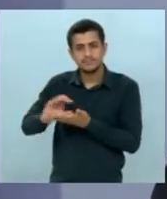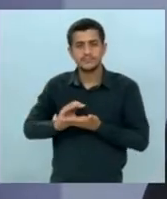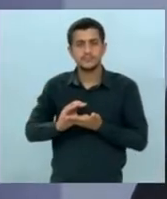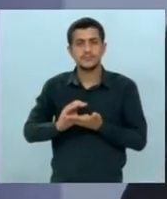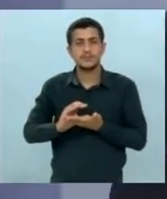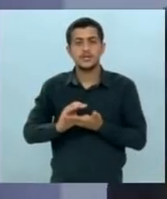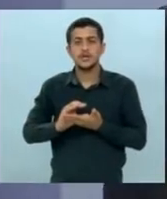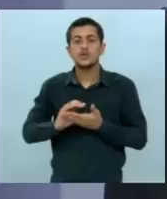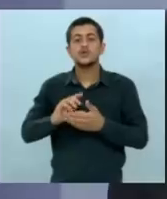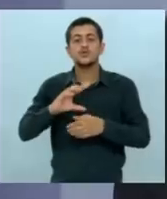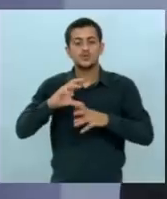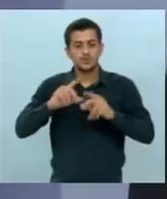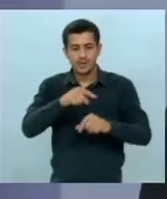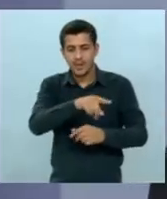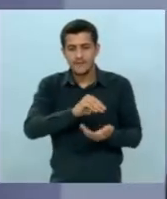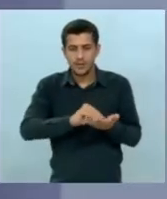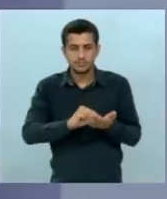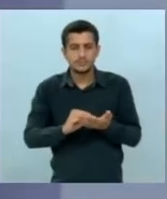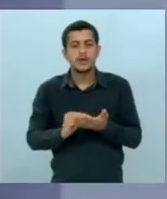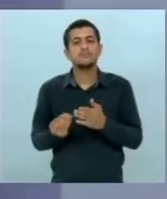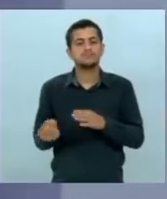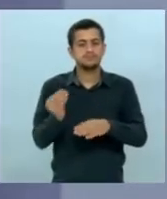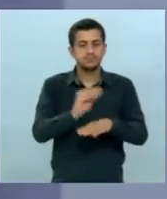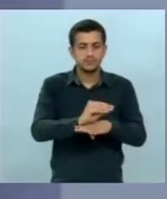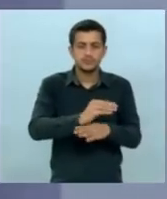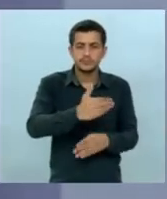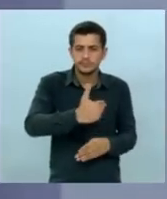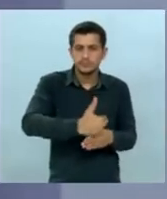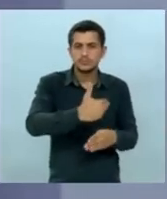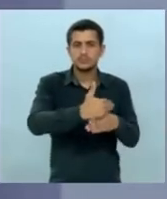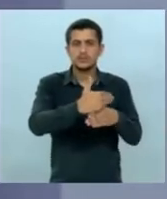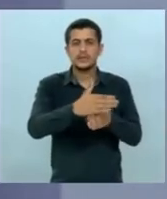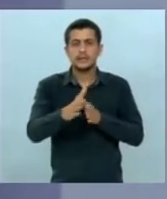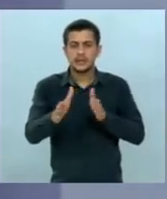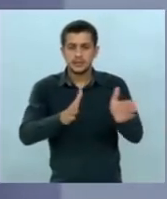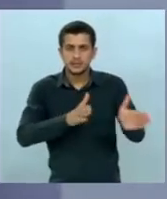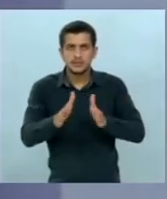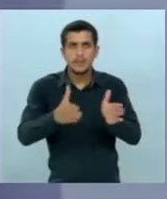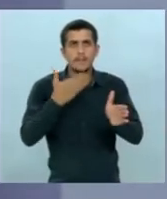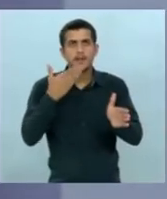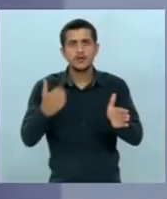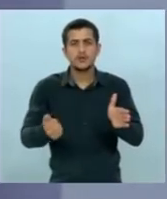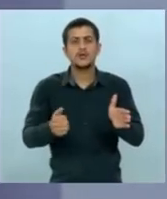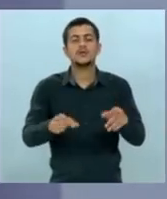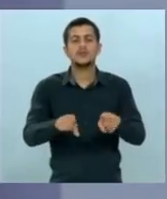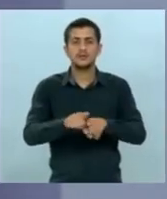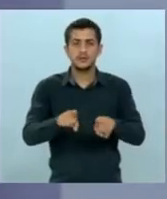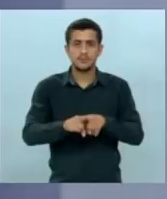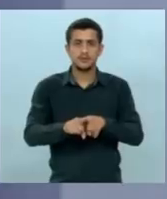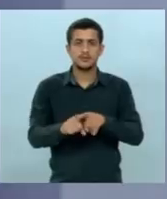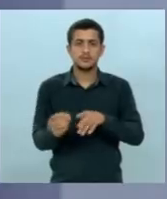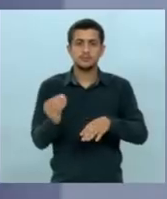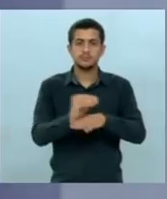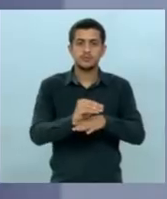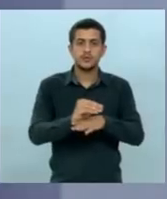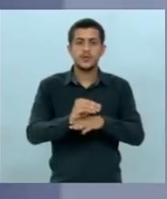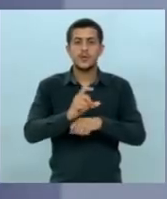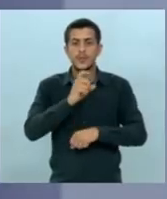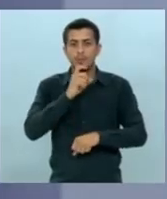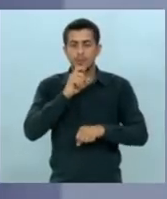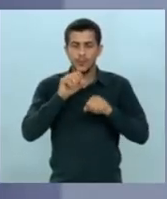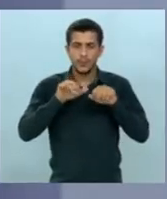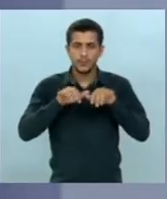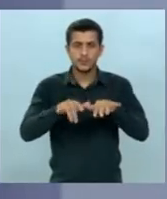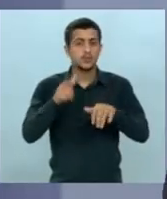a todas as outras que não tiveram condições de fazer acessibilidade melhoria restauração e colocar ar-condicionado nas